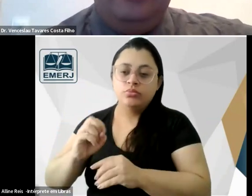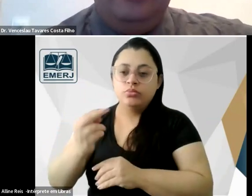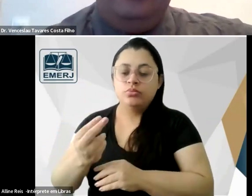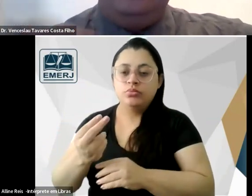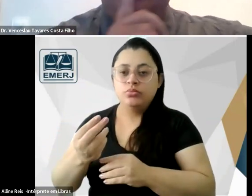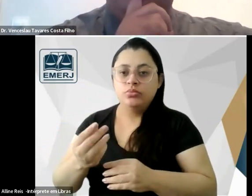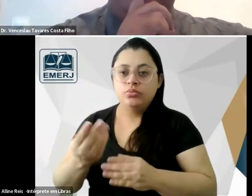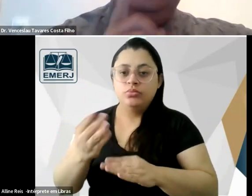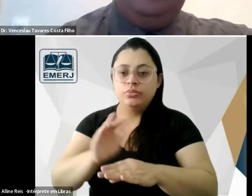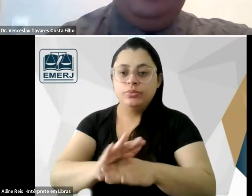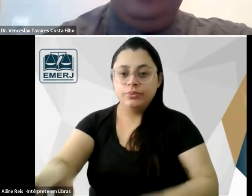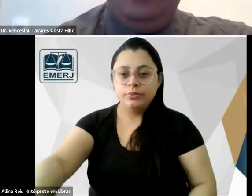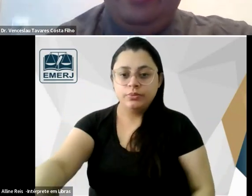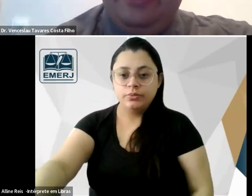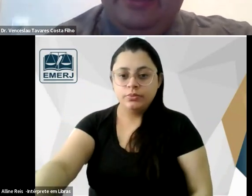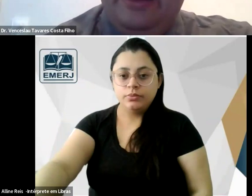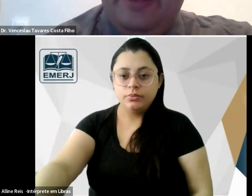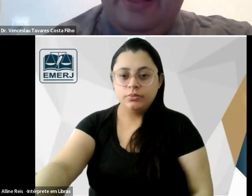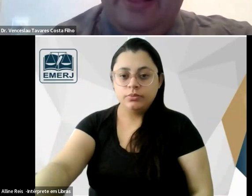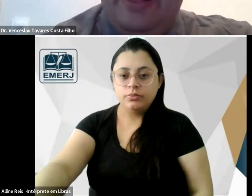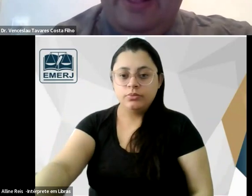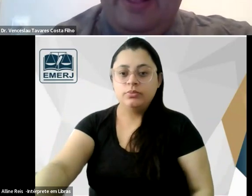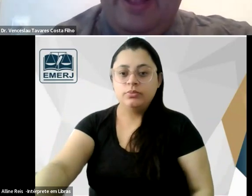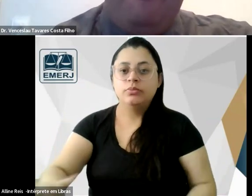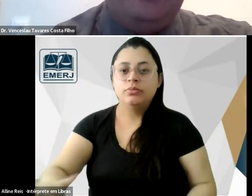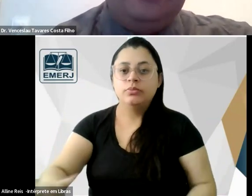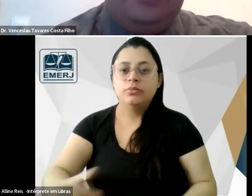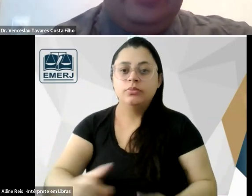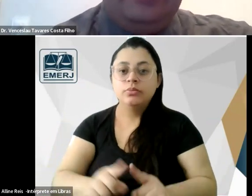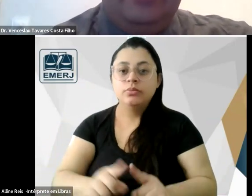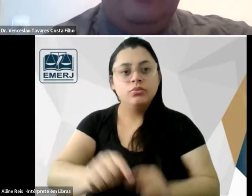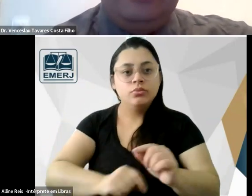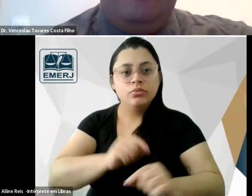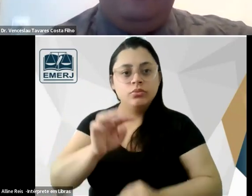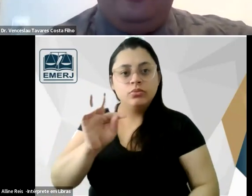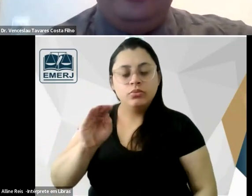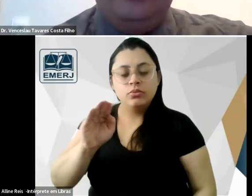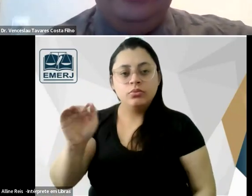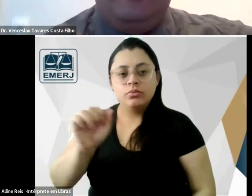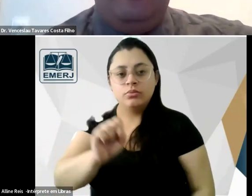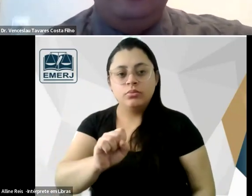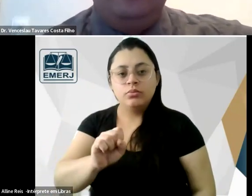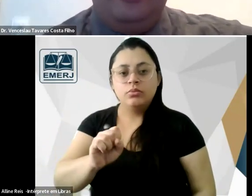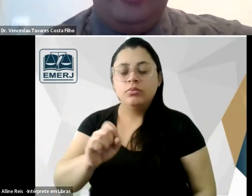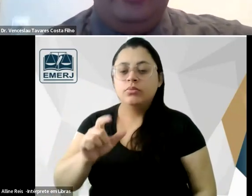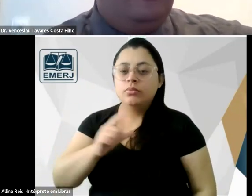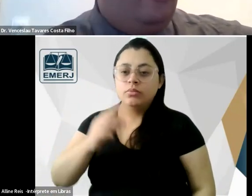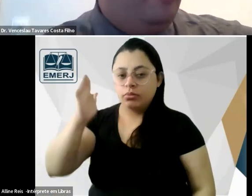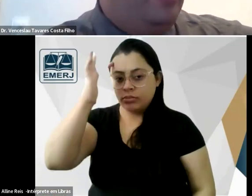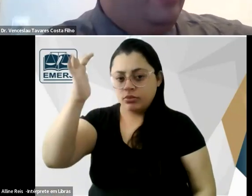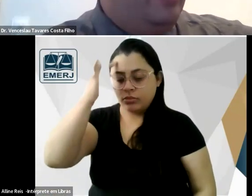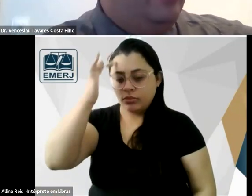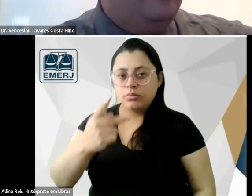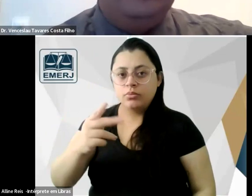e a ingresso de Tobias ele apesar de um pensamento progressista como disse o doutor Ricardo